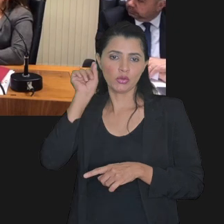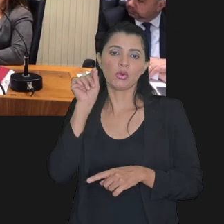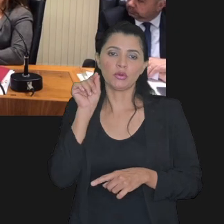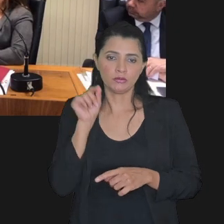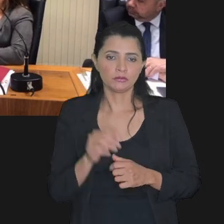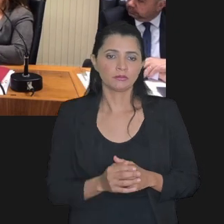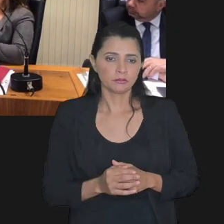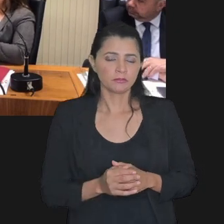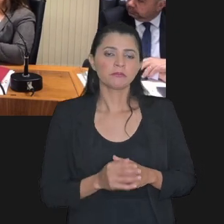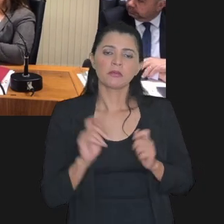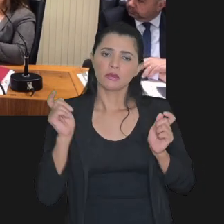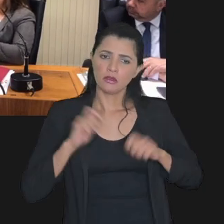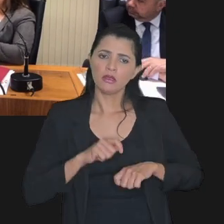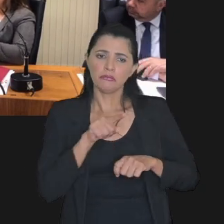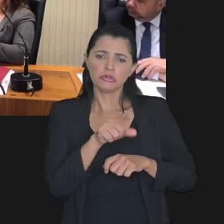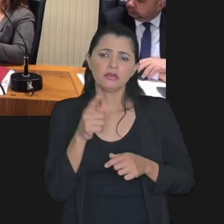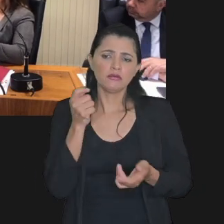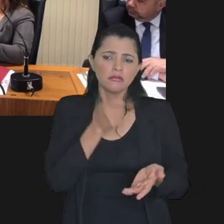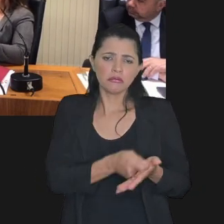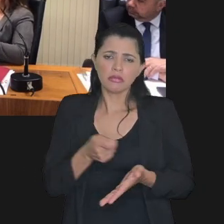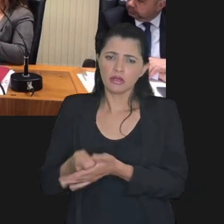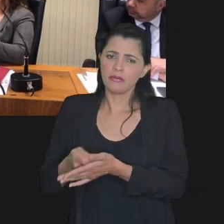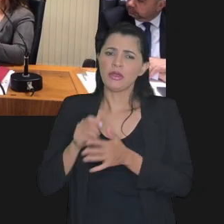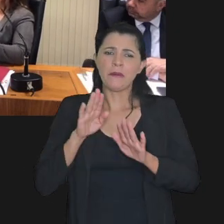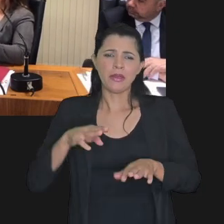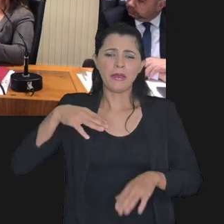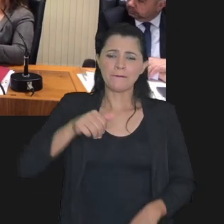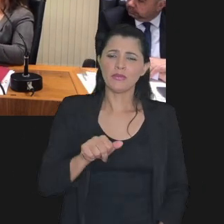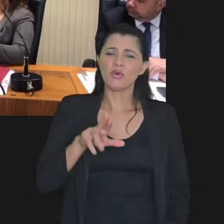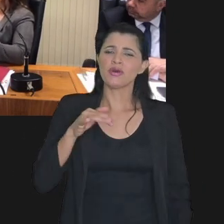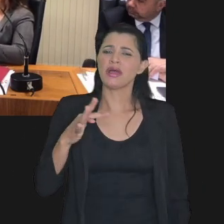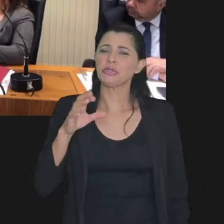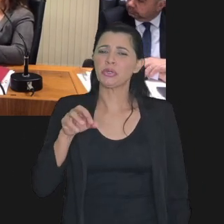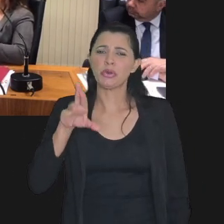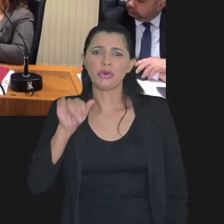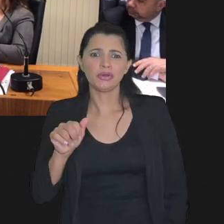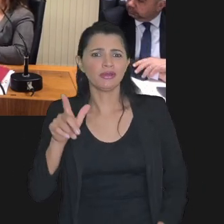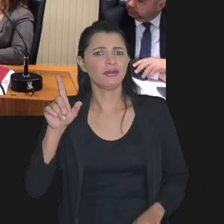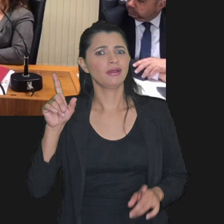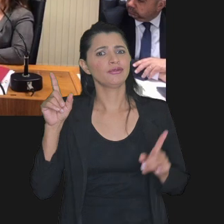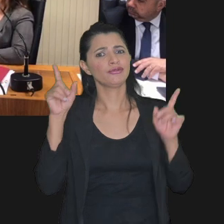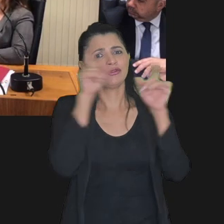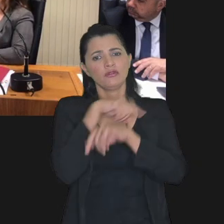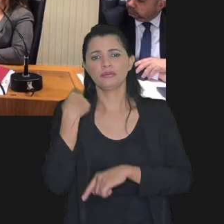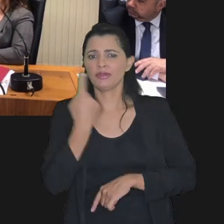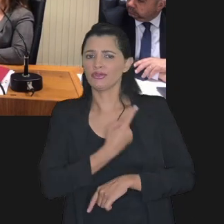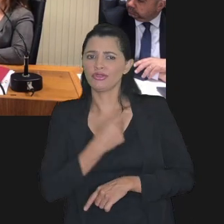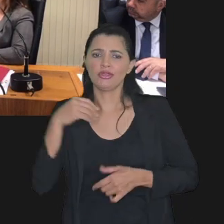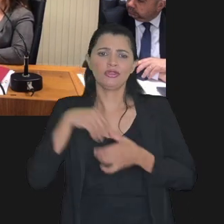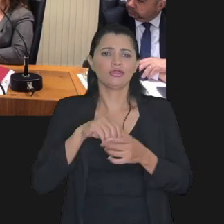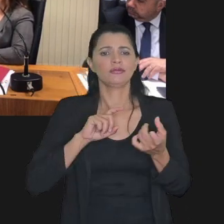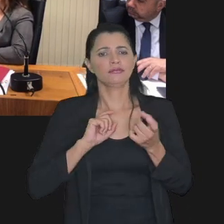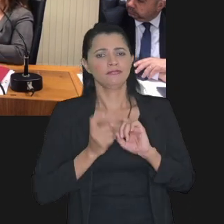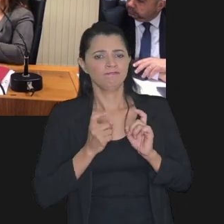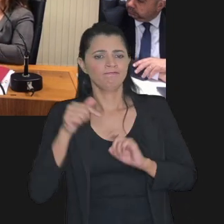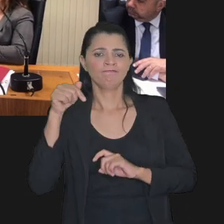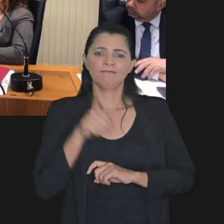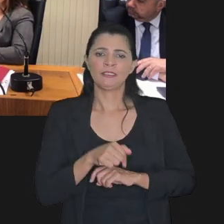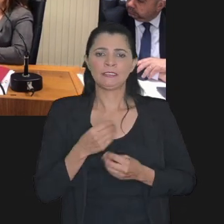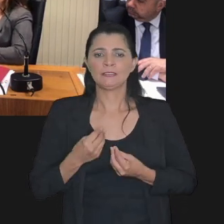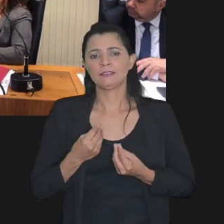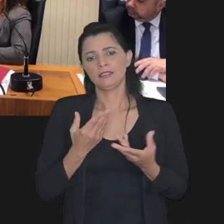e para ficar possível de pagamento mas moratória mesmo é difícil para a gente dentro da PFN da administração pública